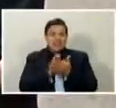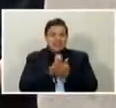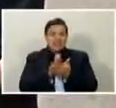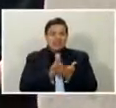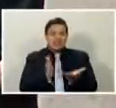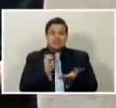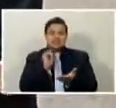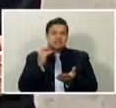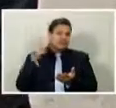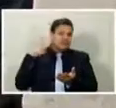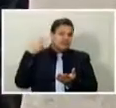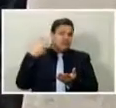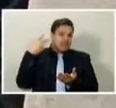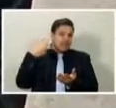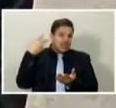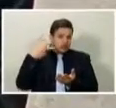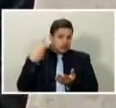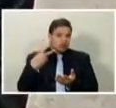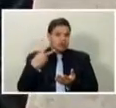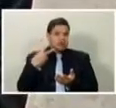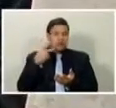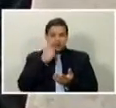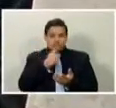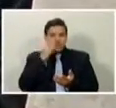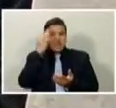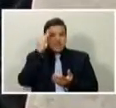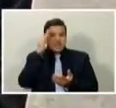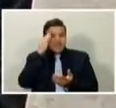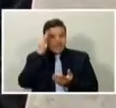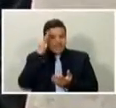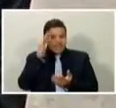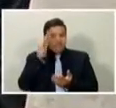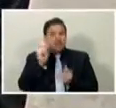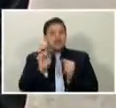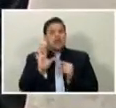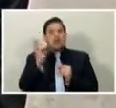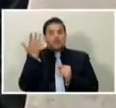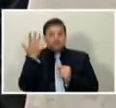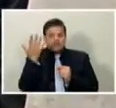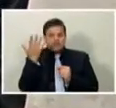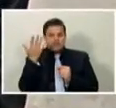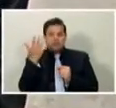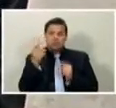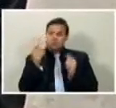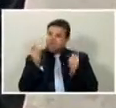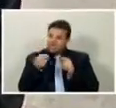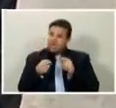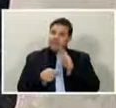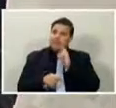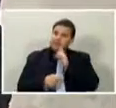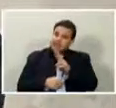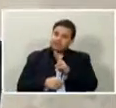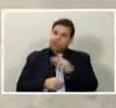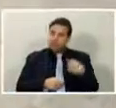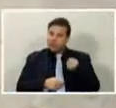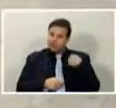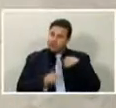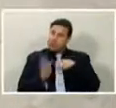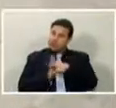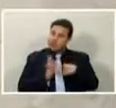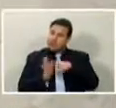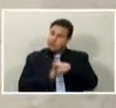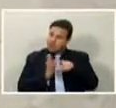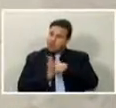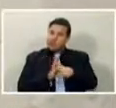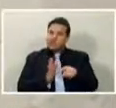vereadores estão entendendo o que está acontecendo e puder, pelo menos, responder parte das minhas perguntas